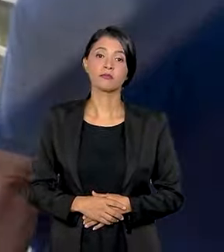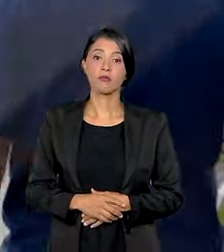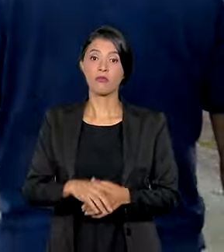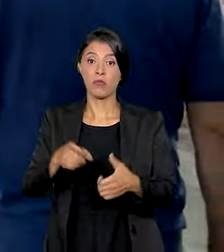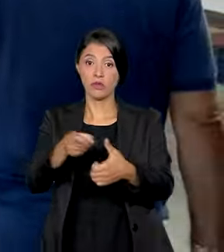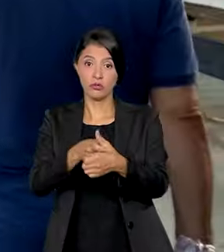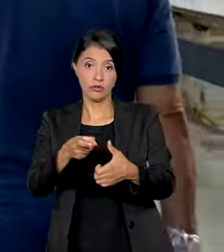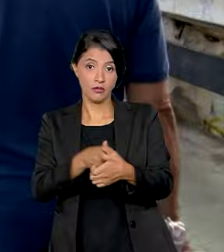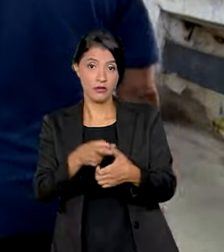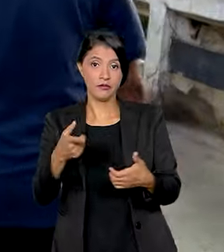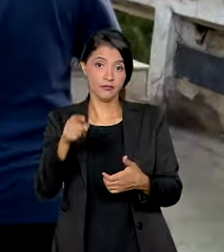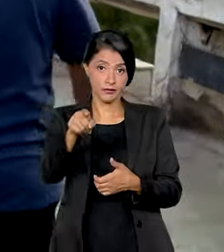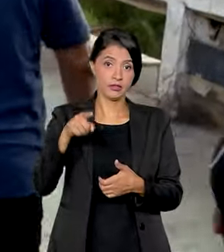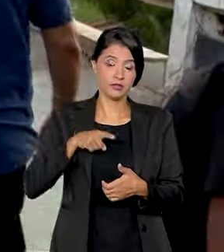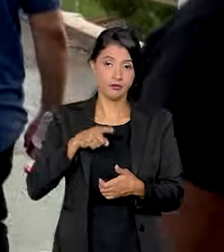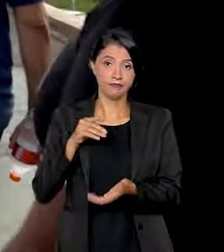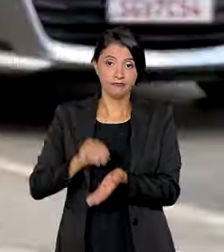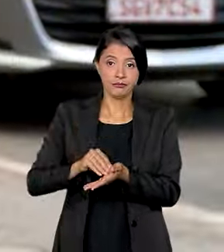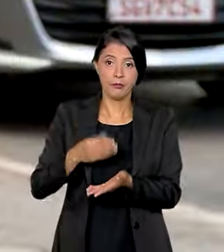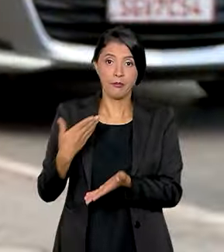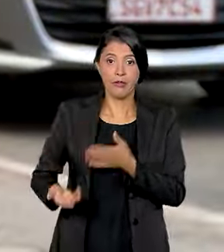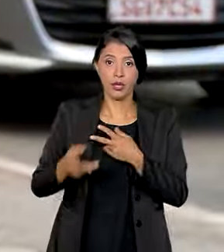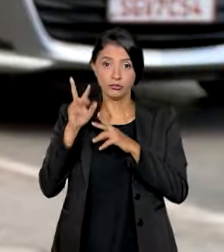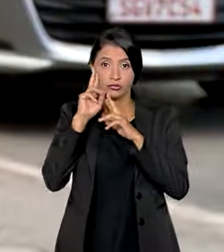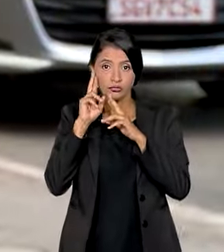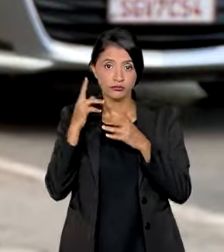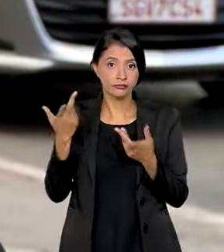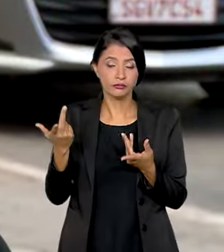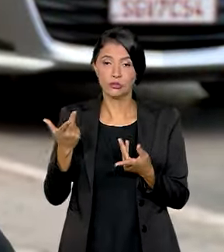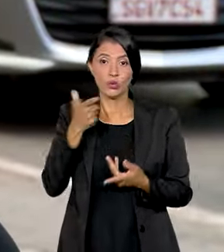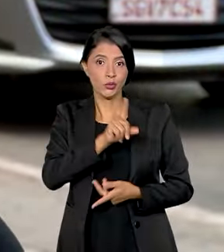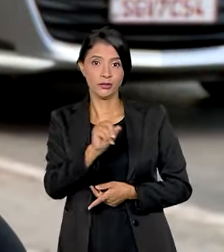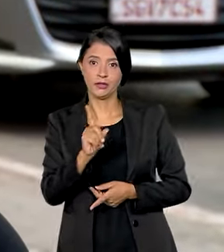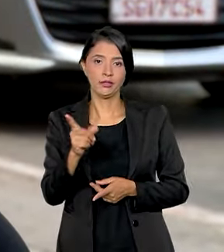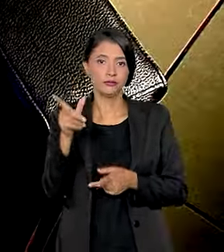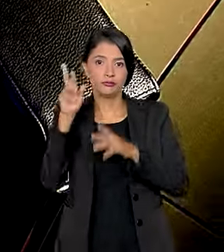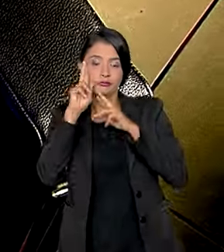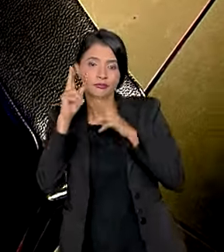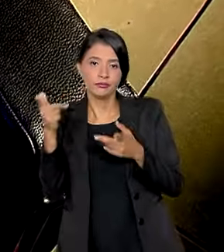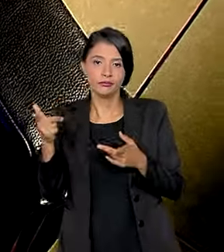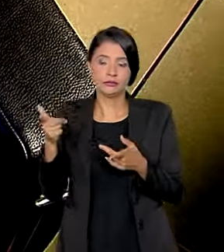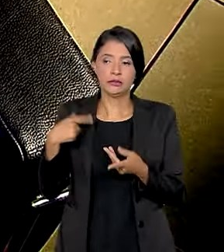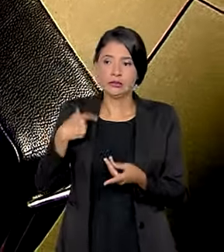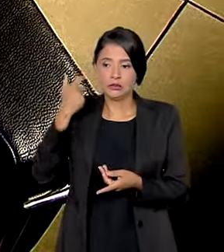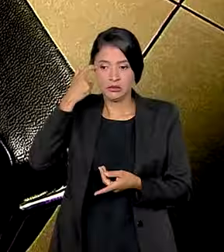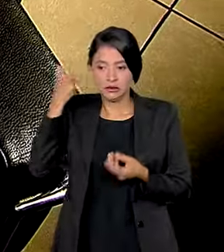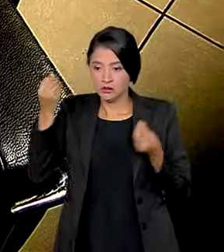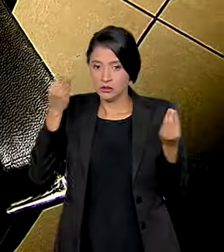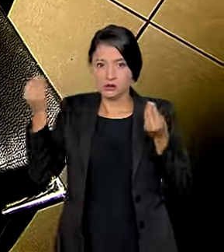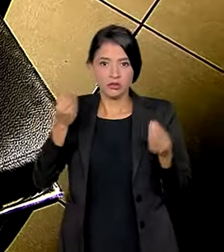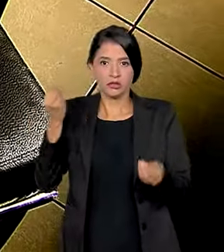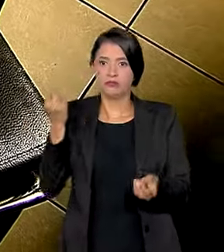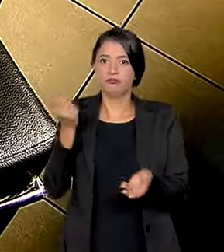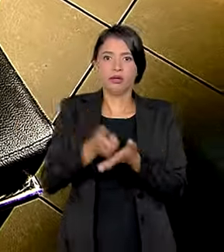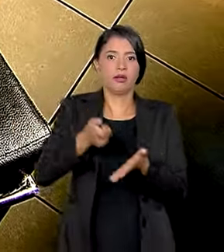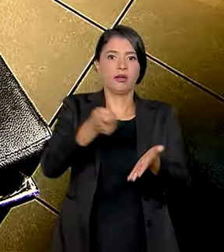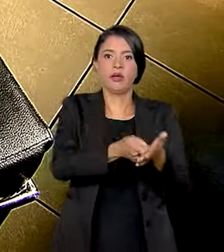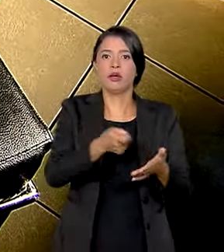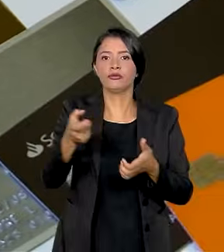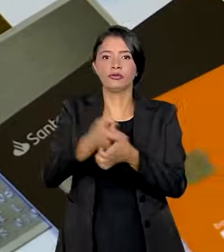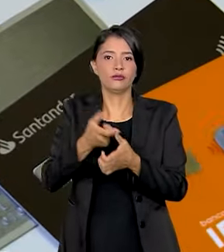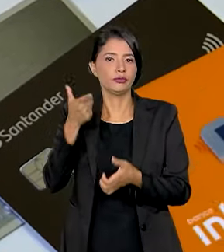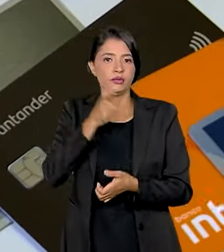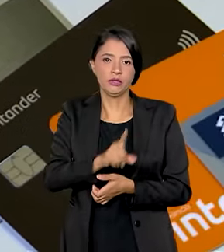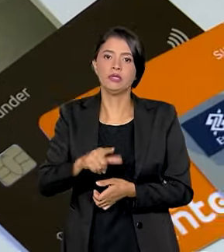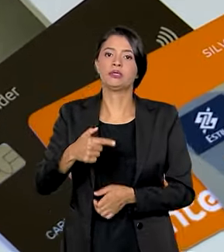As dívidas tiram o seu sono? Tira o sono e muito, você não consegue dormir. O pesadelo de não conseguir pagar as